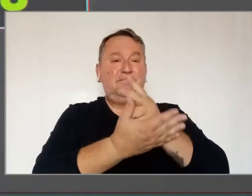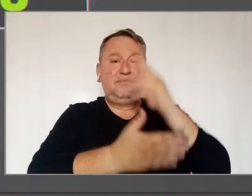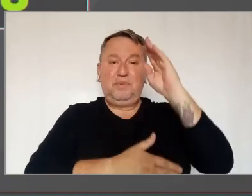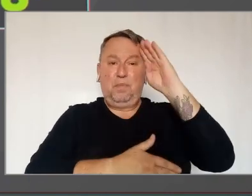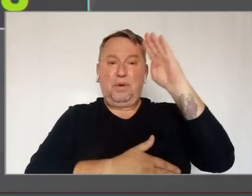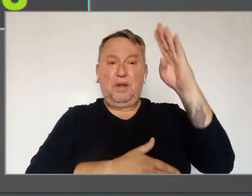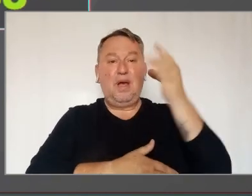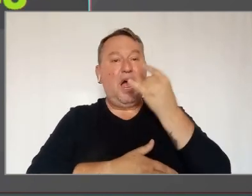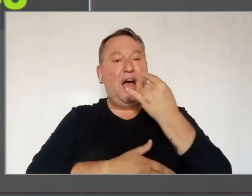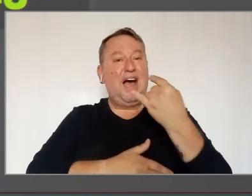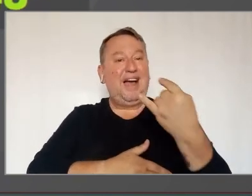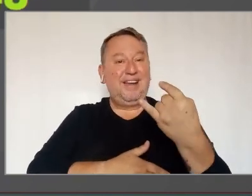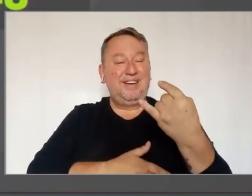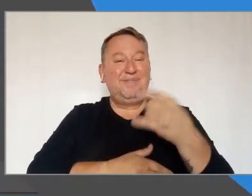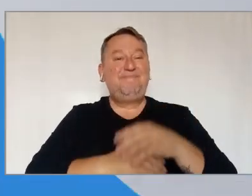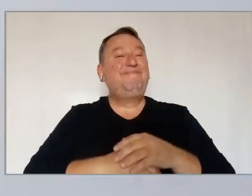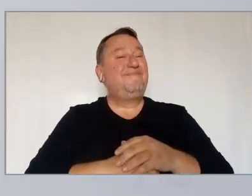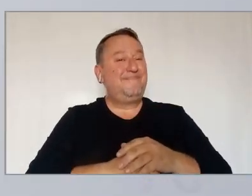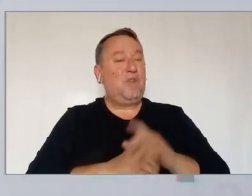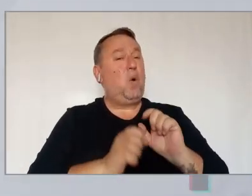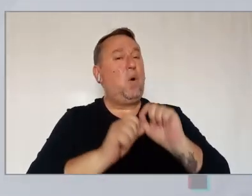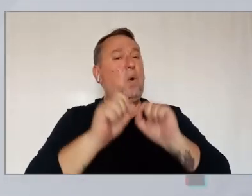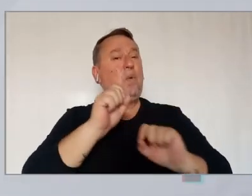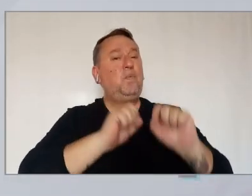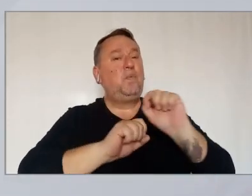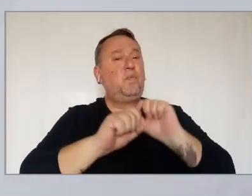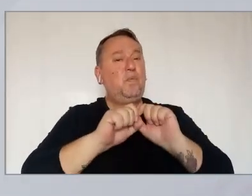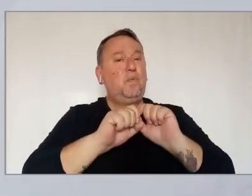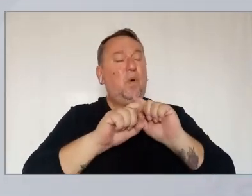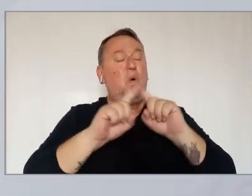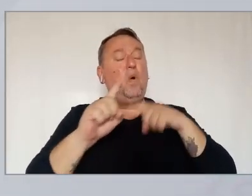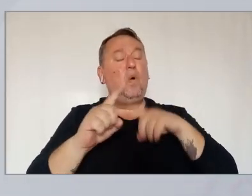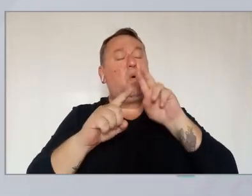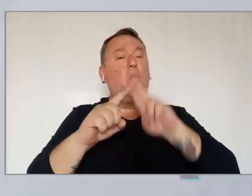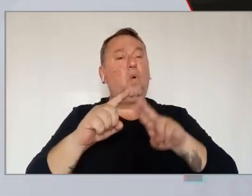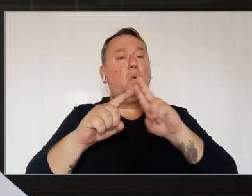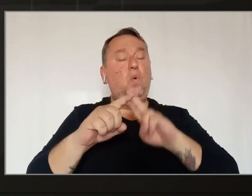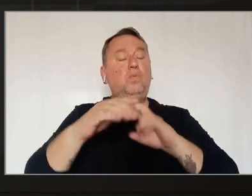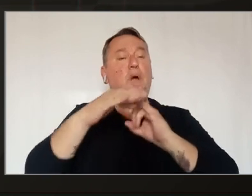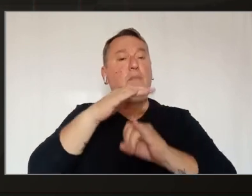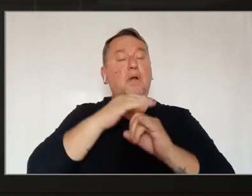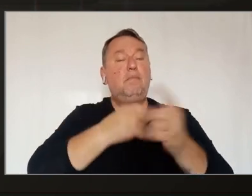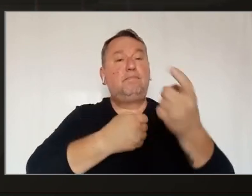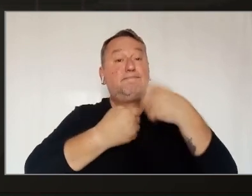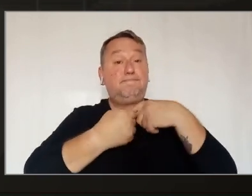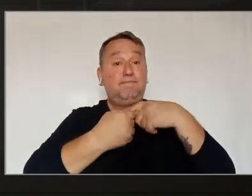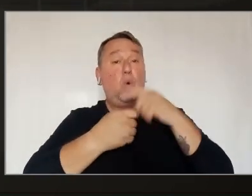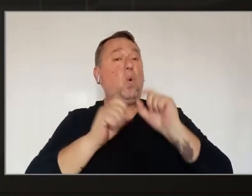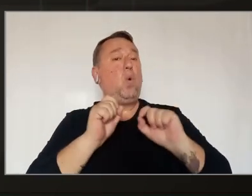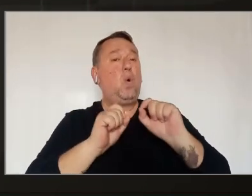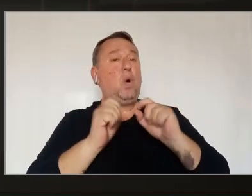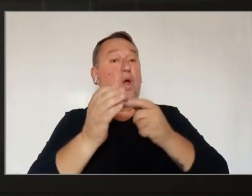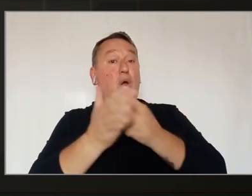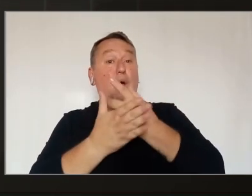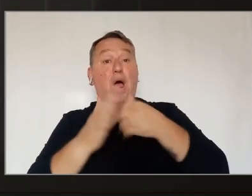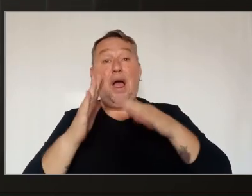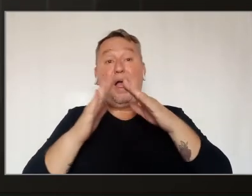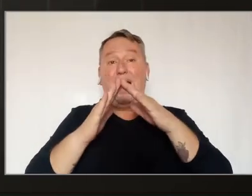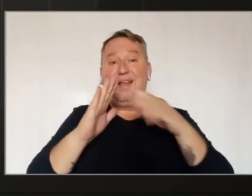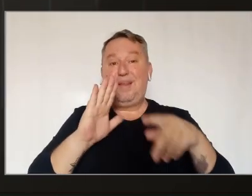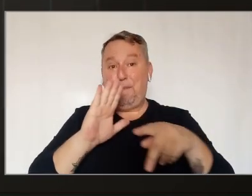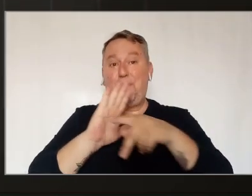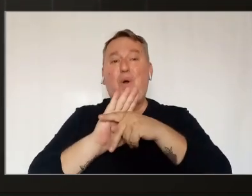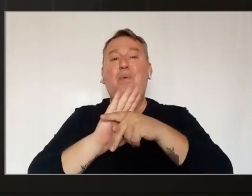principal atrativo. O que fazer com o retorno dessas aplicações? Comprar um imóvel ou a casa própria